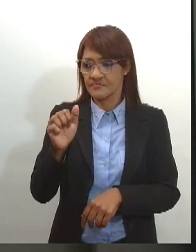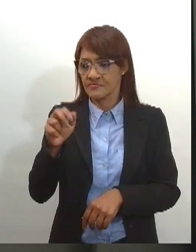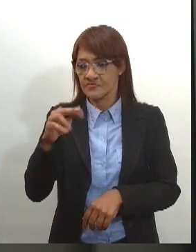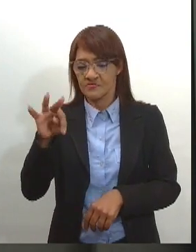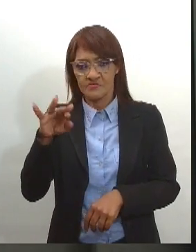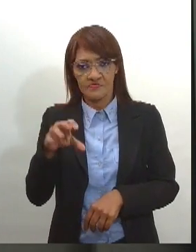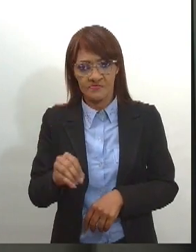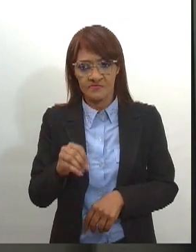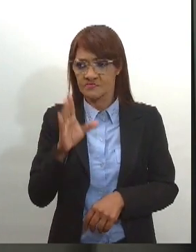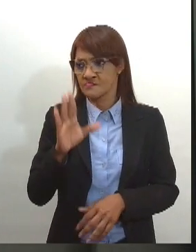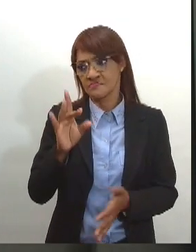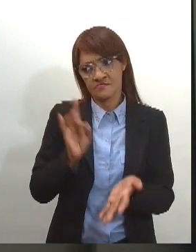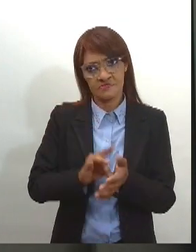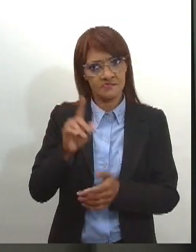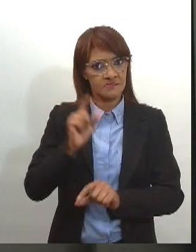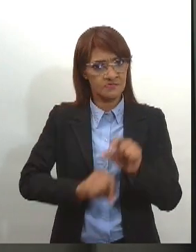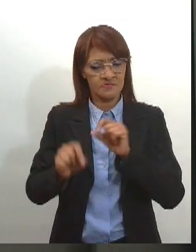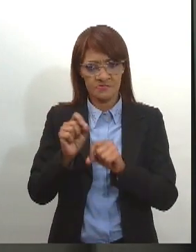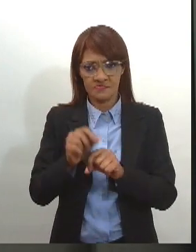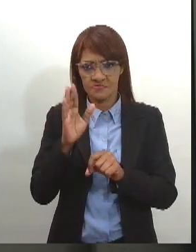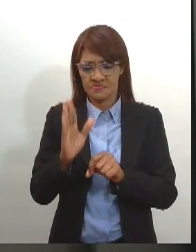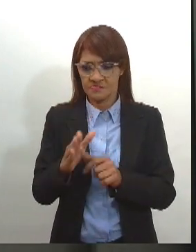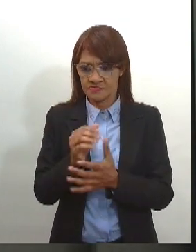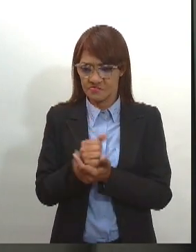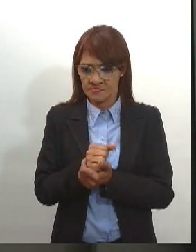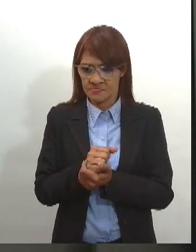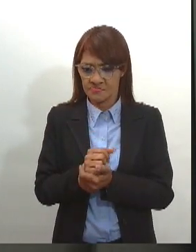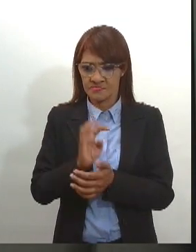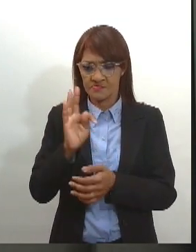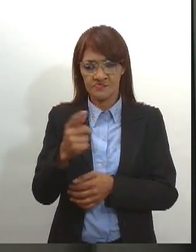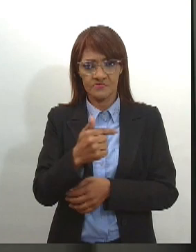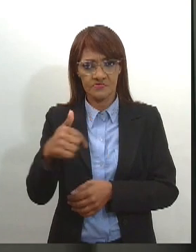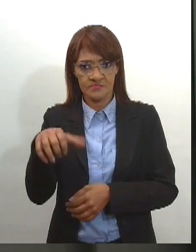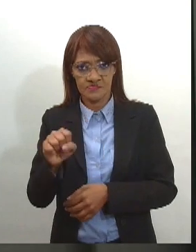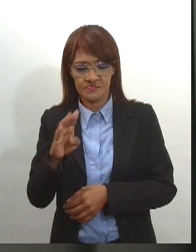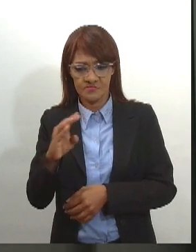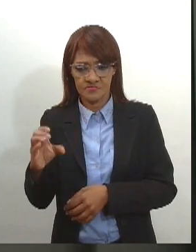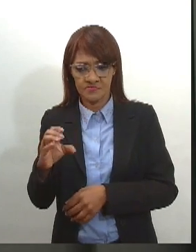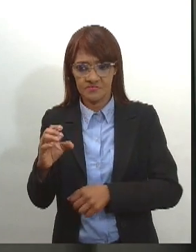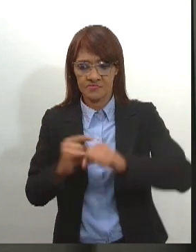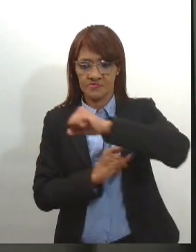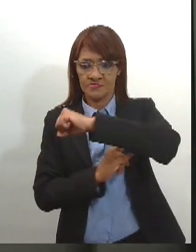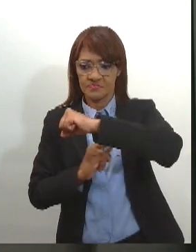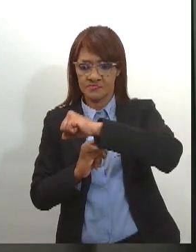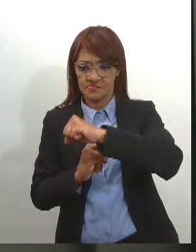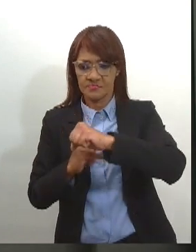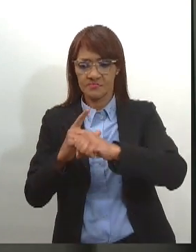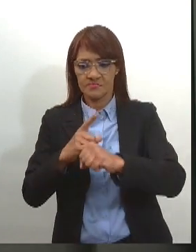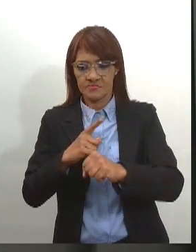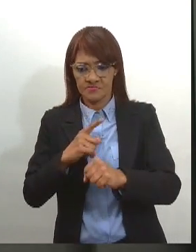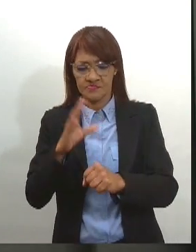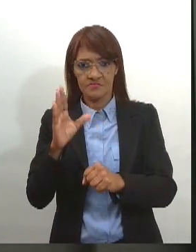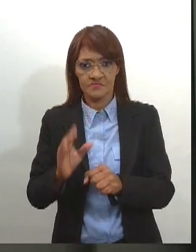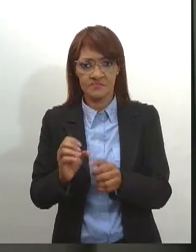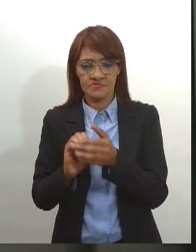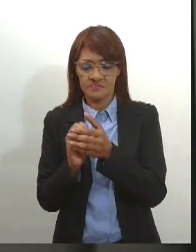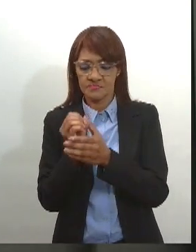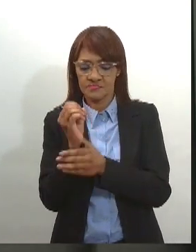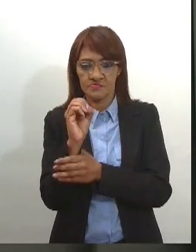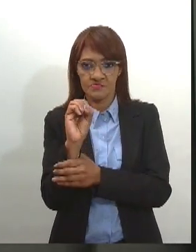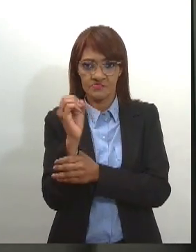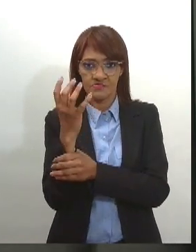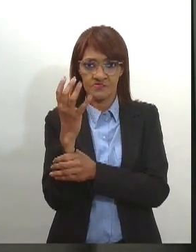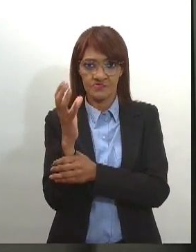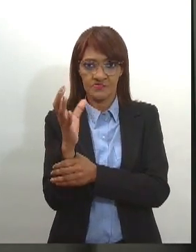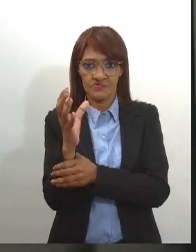integrantes das Forças Armadas. Na Ponte do Imperador, acontecerá o revezamento da tocha, que será conduzida por um aluno da